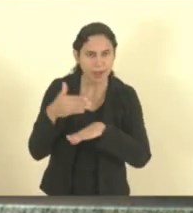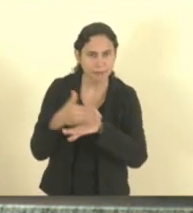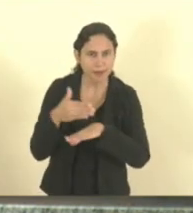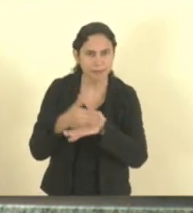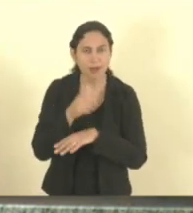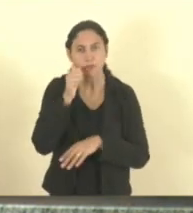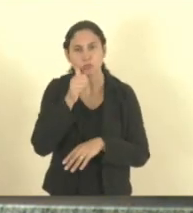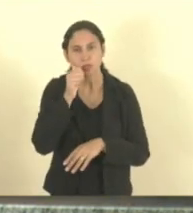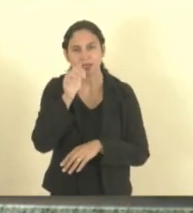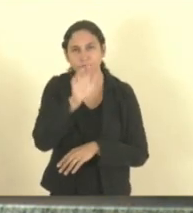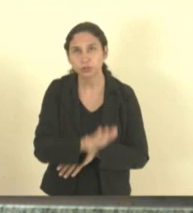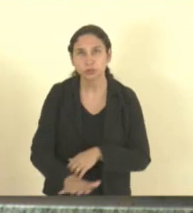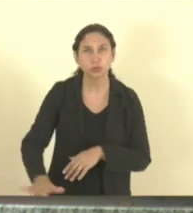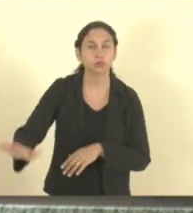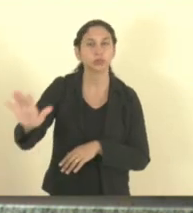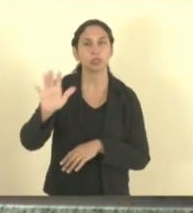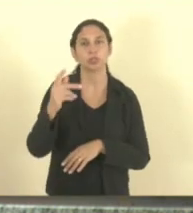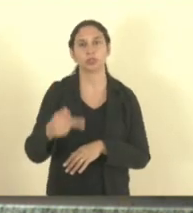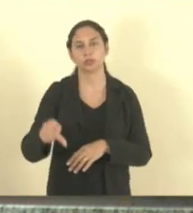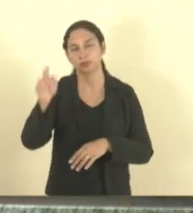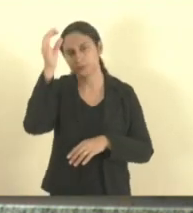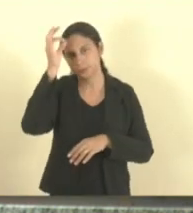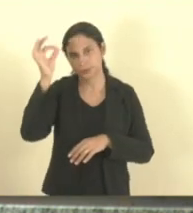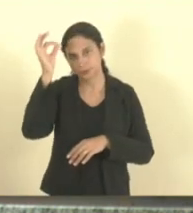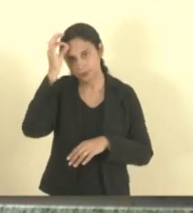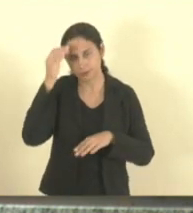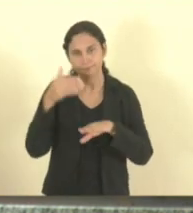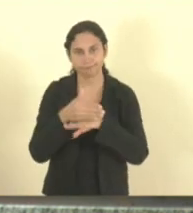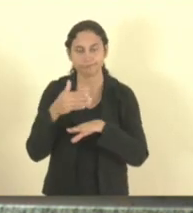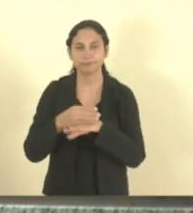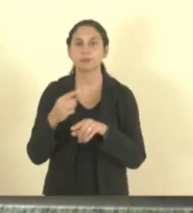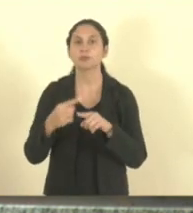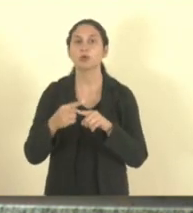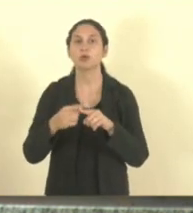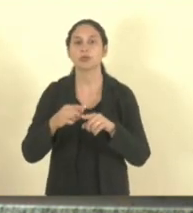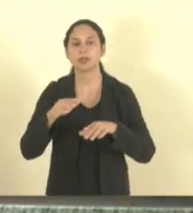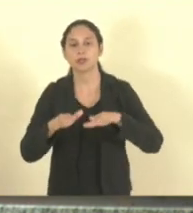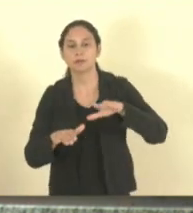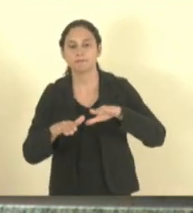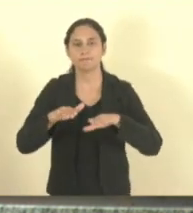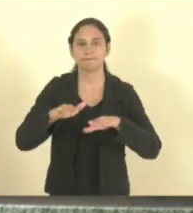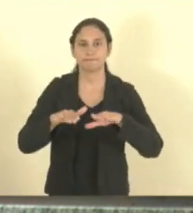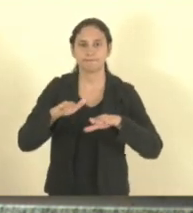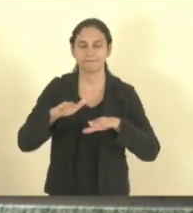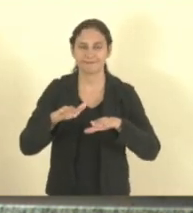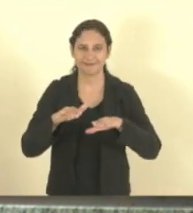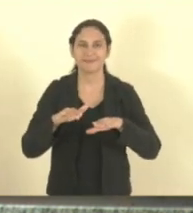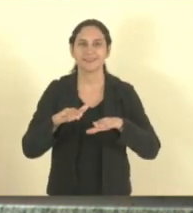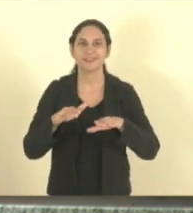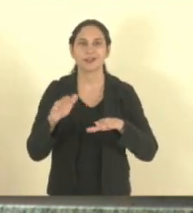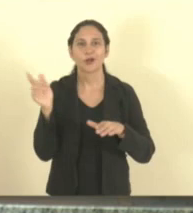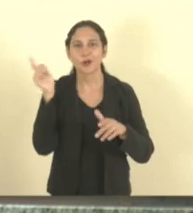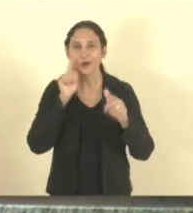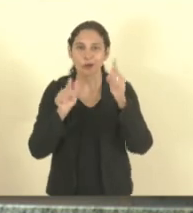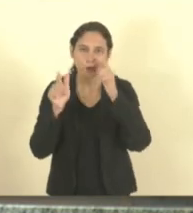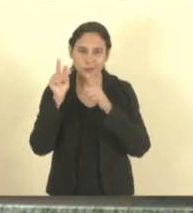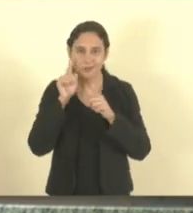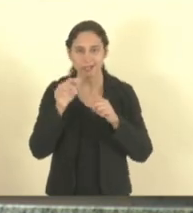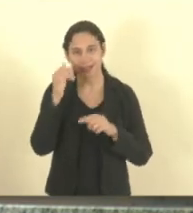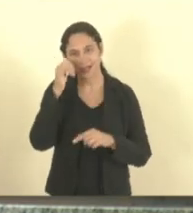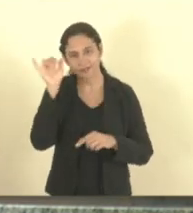sua diversidade, fortalece o combate à desigualdade de gênero na produção e no consumo de bens